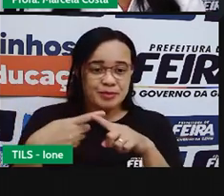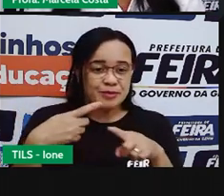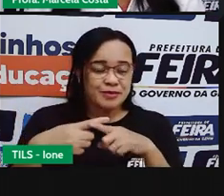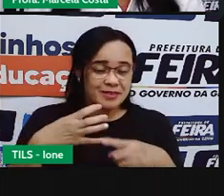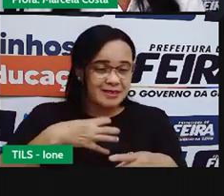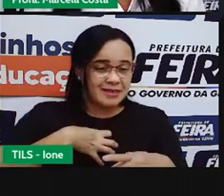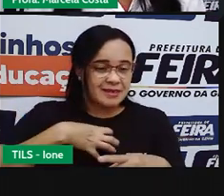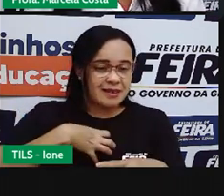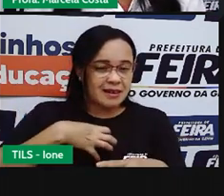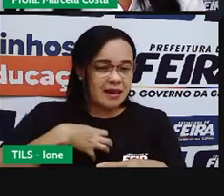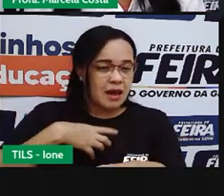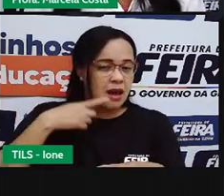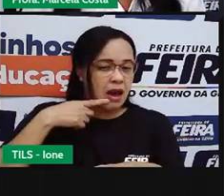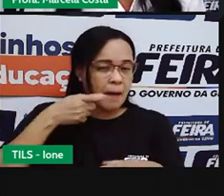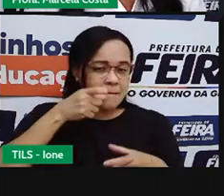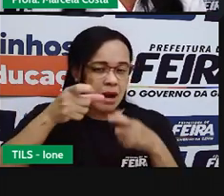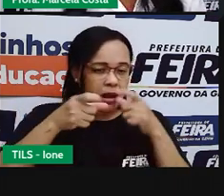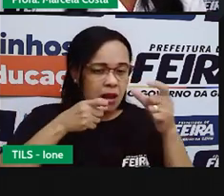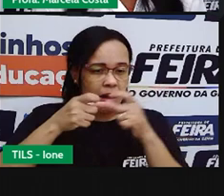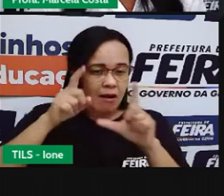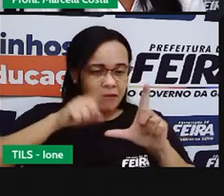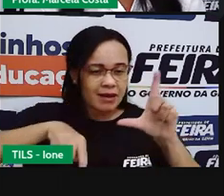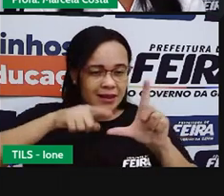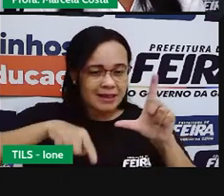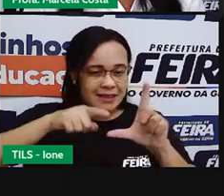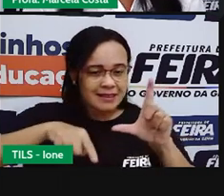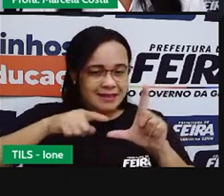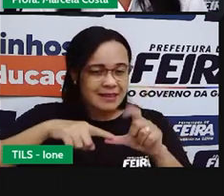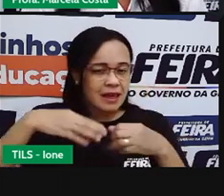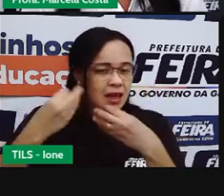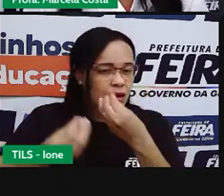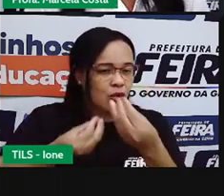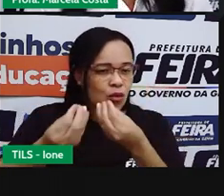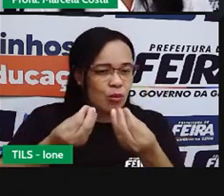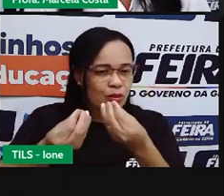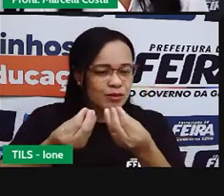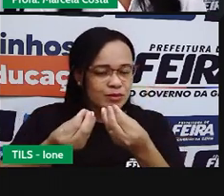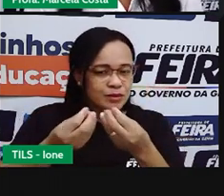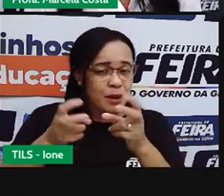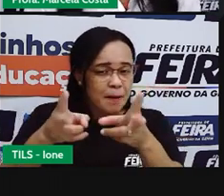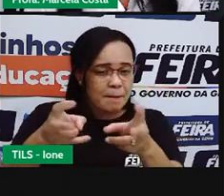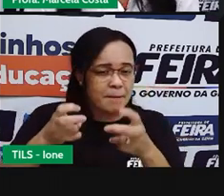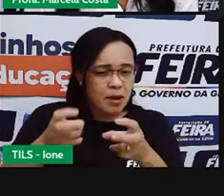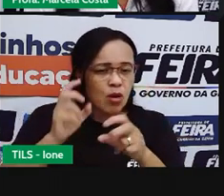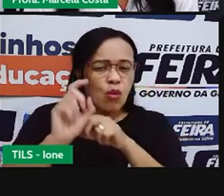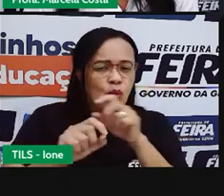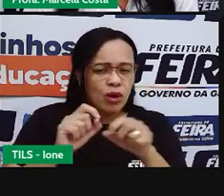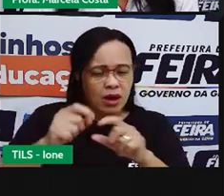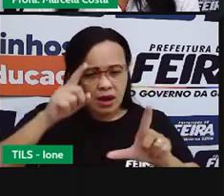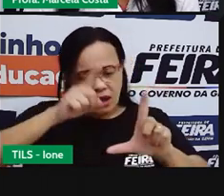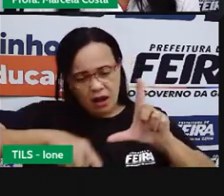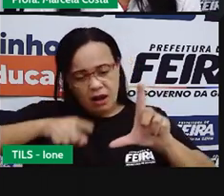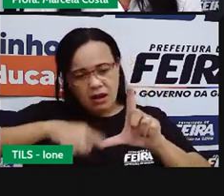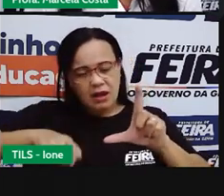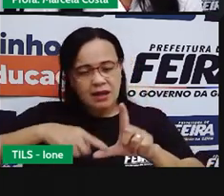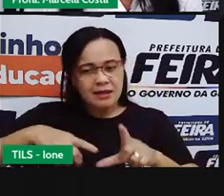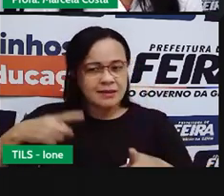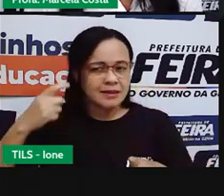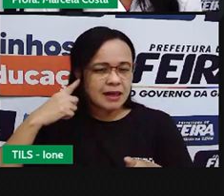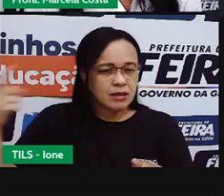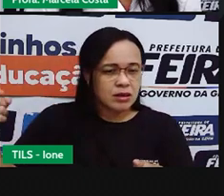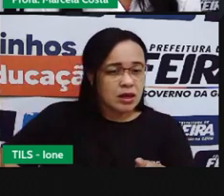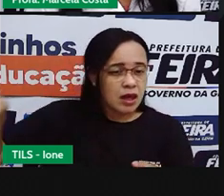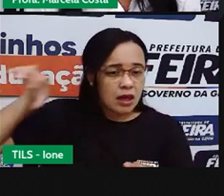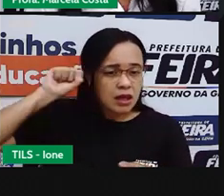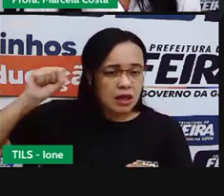Semelhança De Sons De Às Vidas Aqui Nesse Travalinho Você Percebeu Que tem Algumas Letras Que tem O mesmo